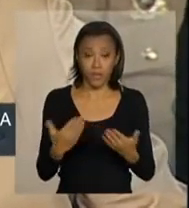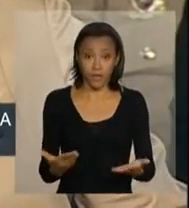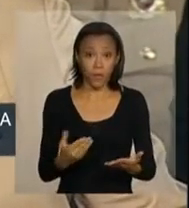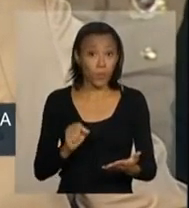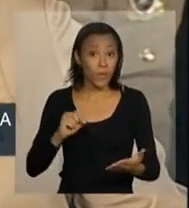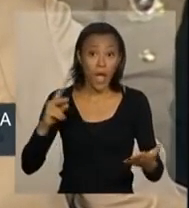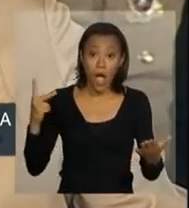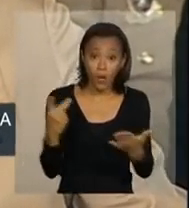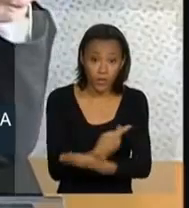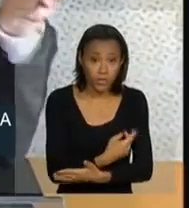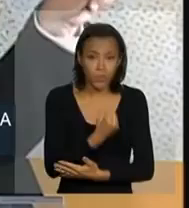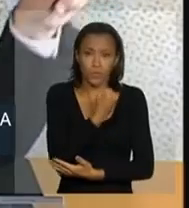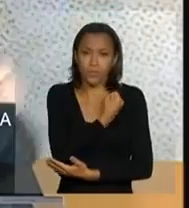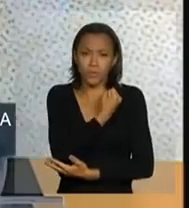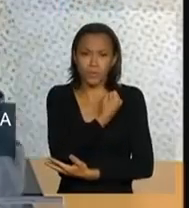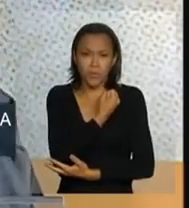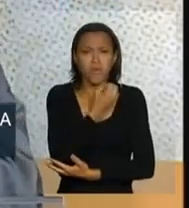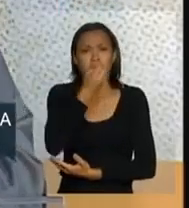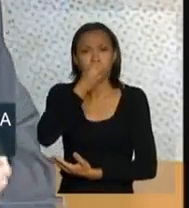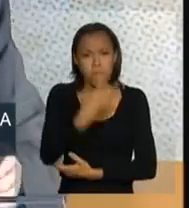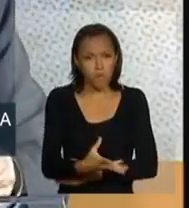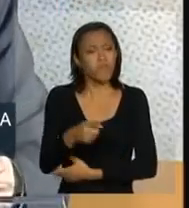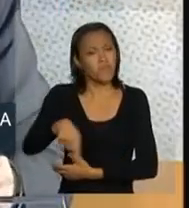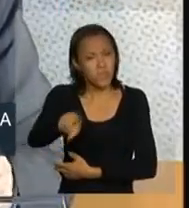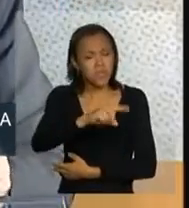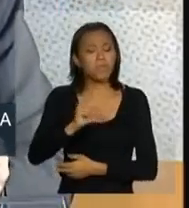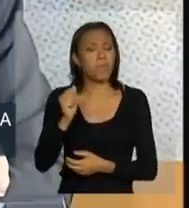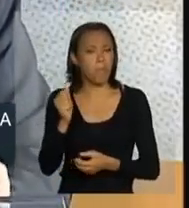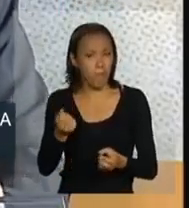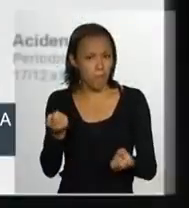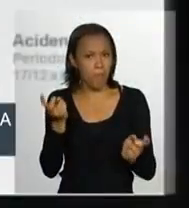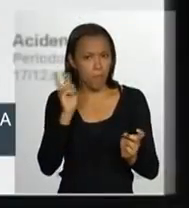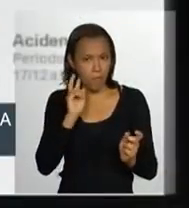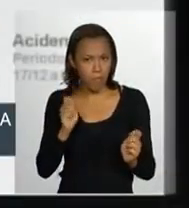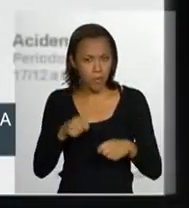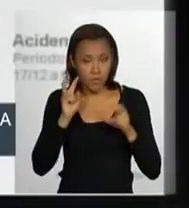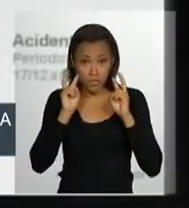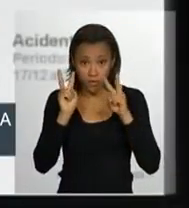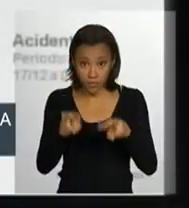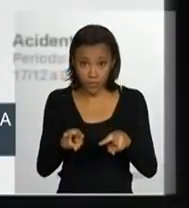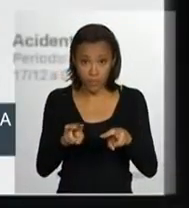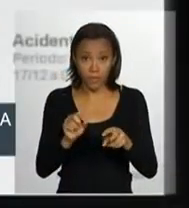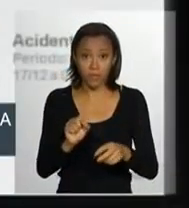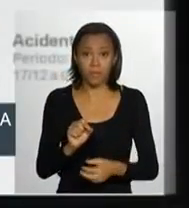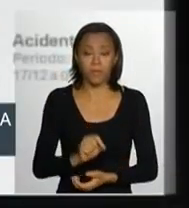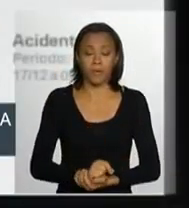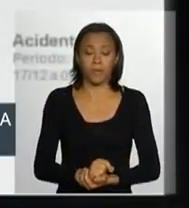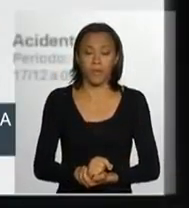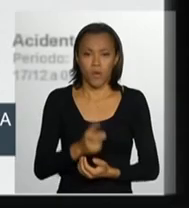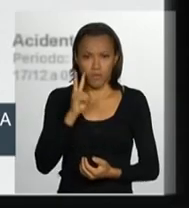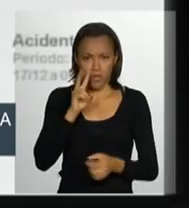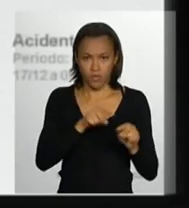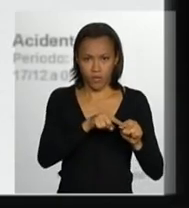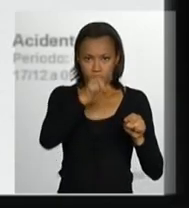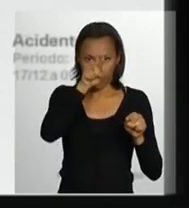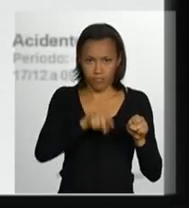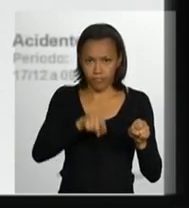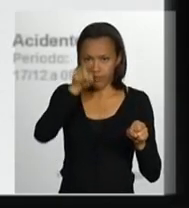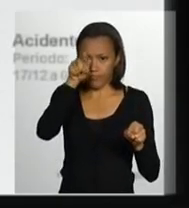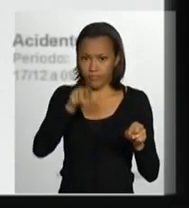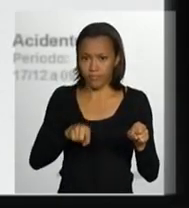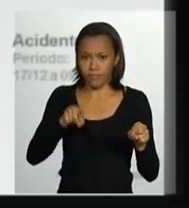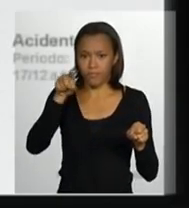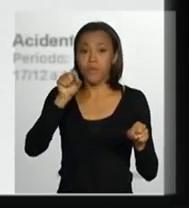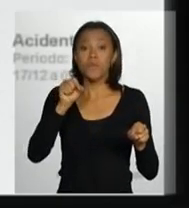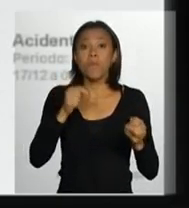o impacto nos números foram muito positivos, como os senhores podem observar. O gráfico que estamos vendo diz respeito